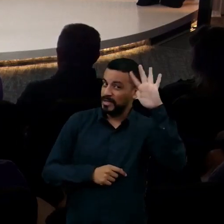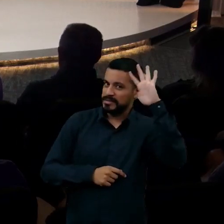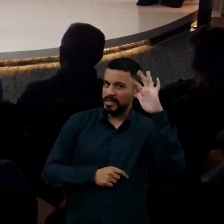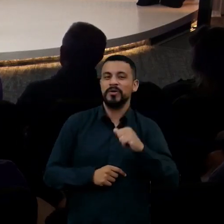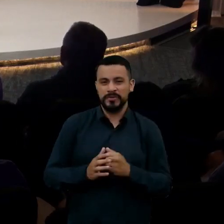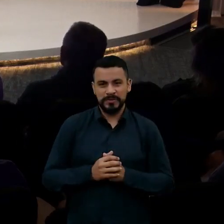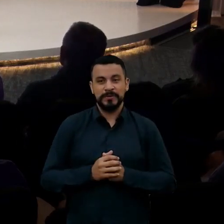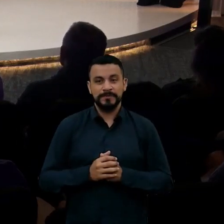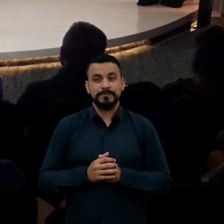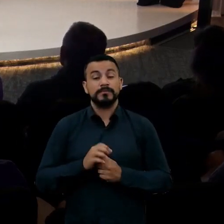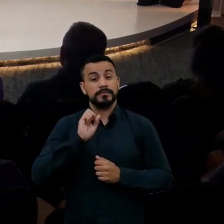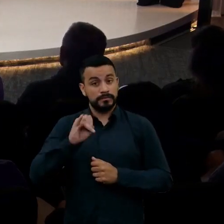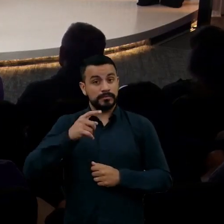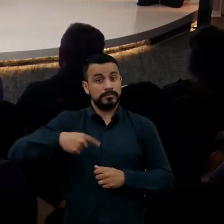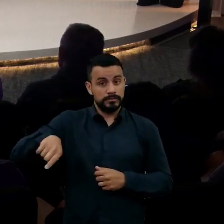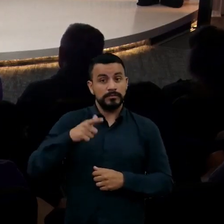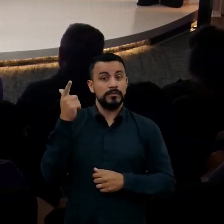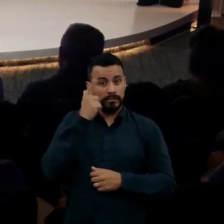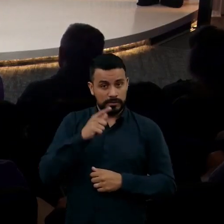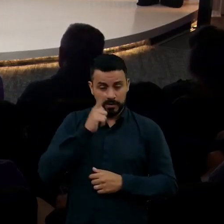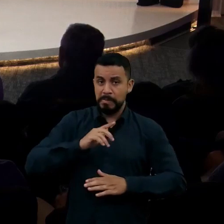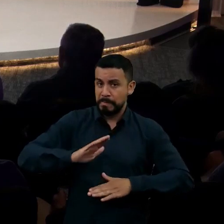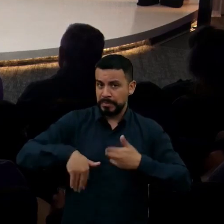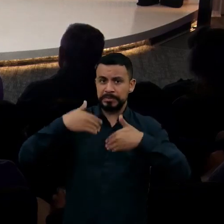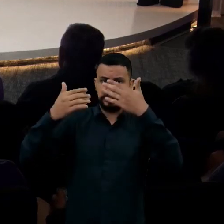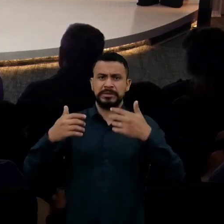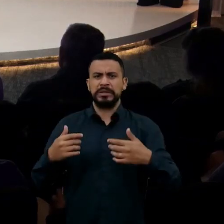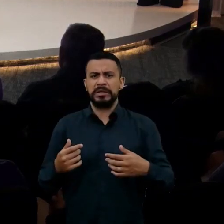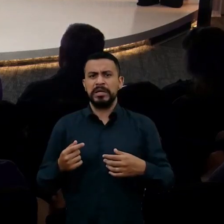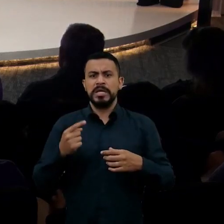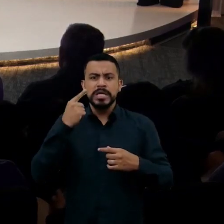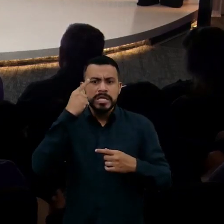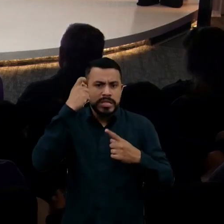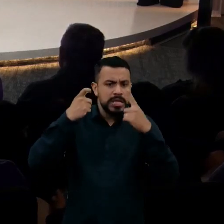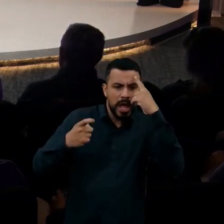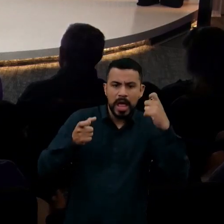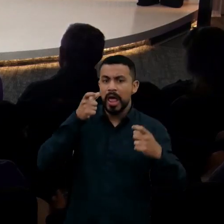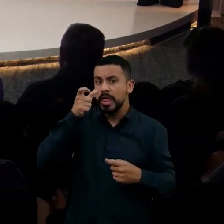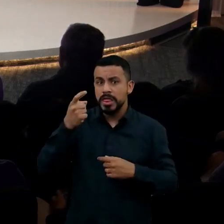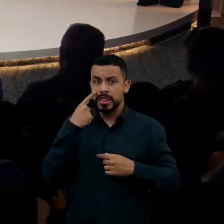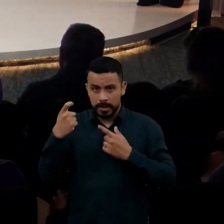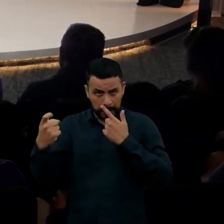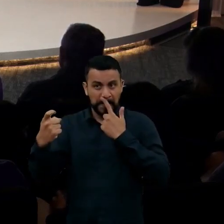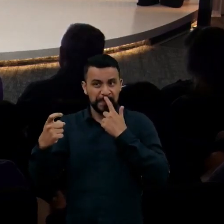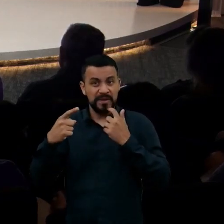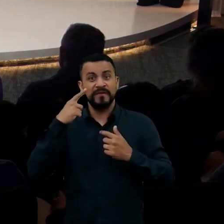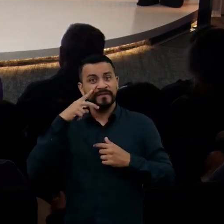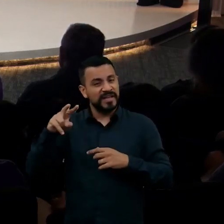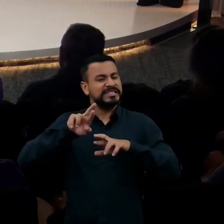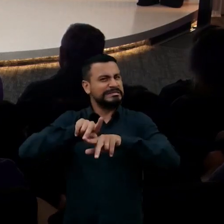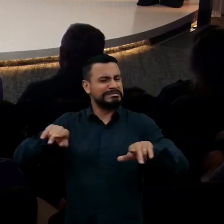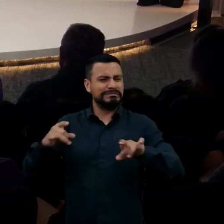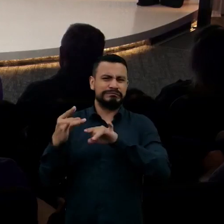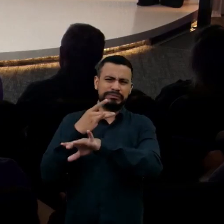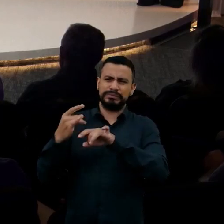se nós conseguirmos sair dessa alucinação e entrar nas ideias interessantes, nós vamos ver esse loop de feedback. Isso vai começar